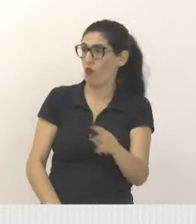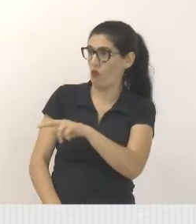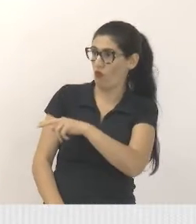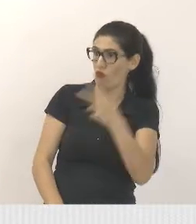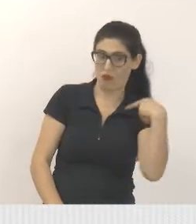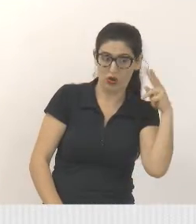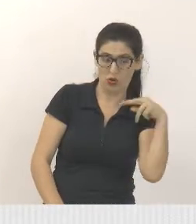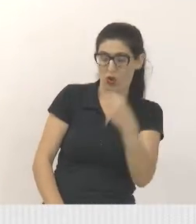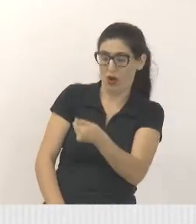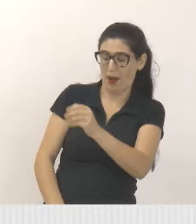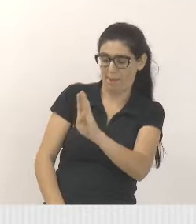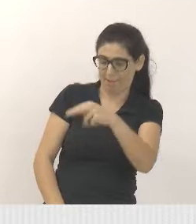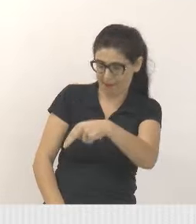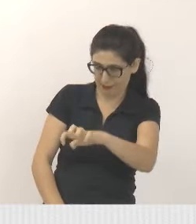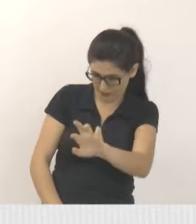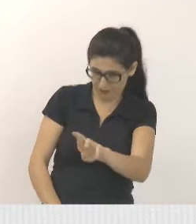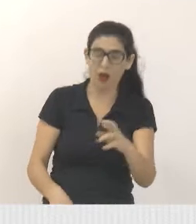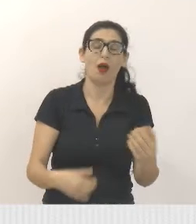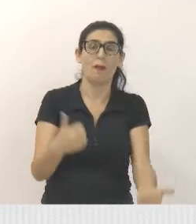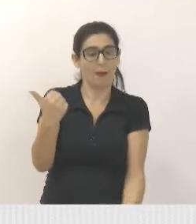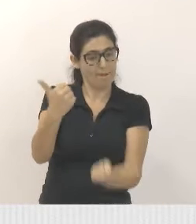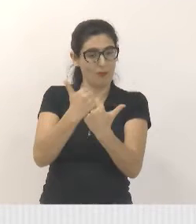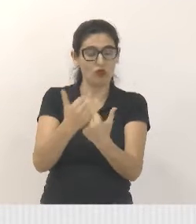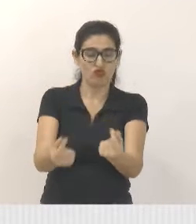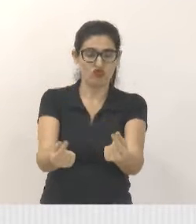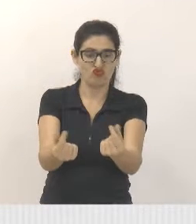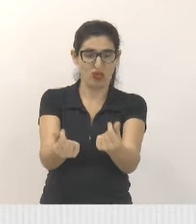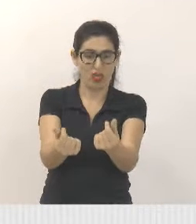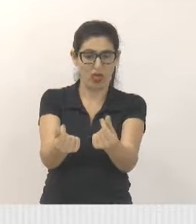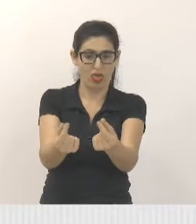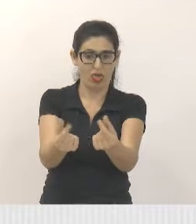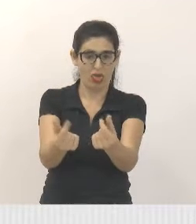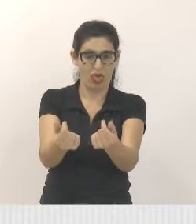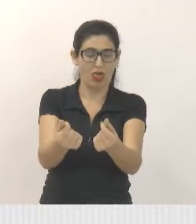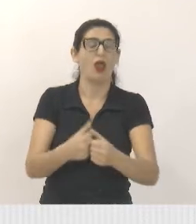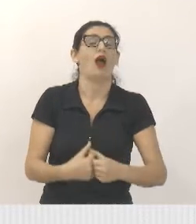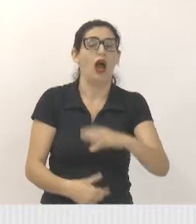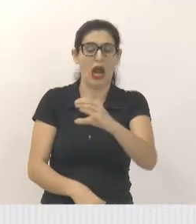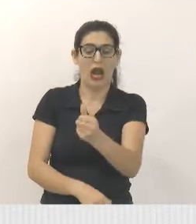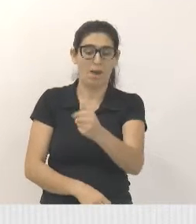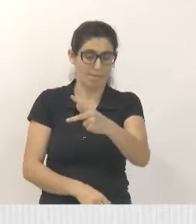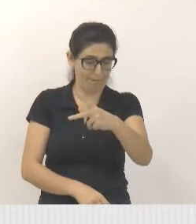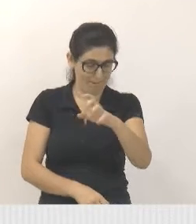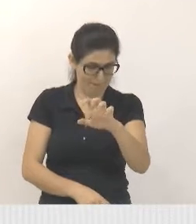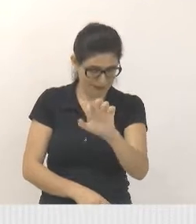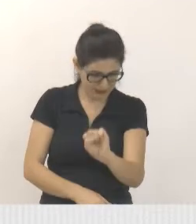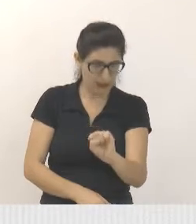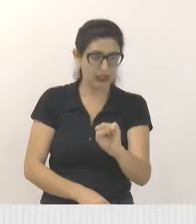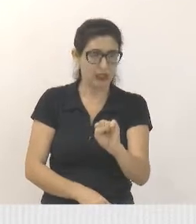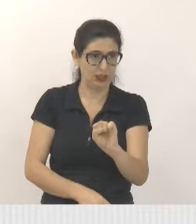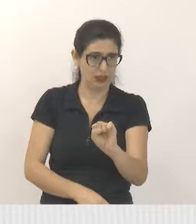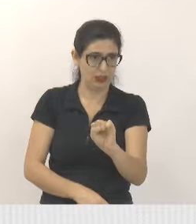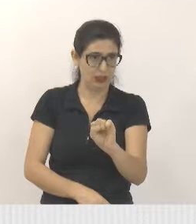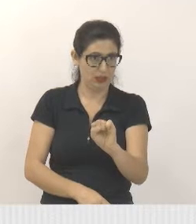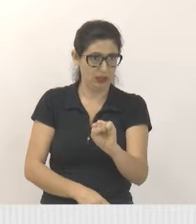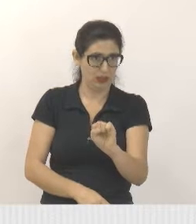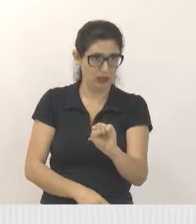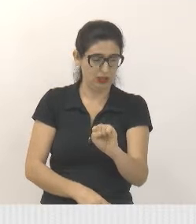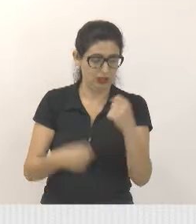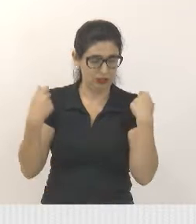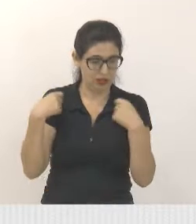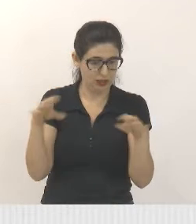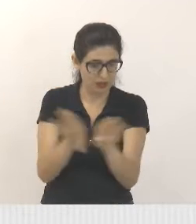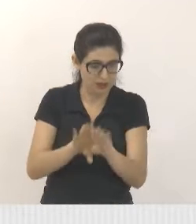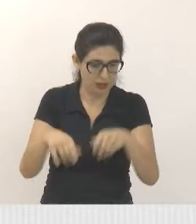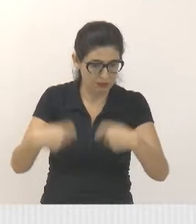ajudou também nessa emenda positiva para a área de oficina para o CAPES, precisa também da adequação